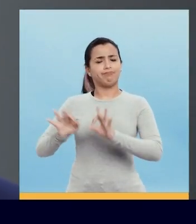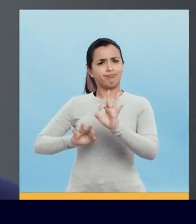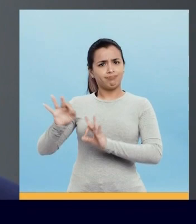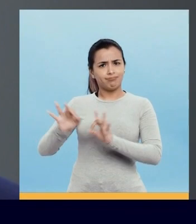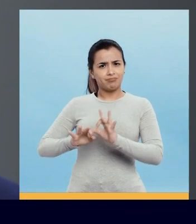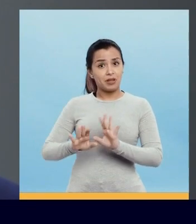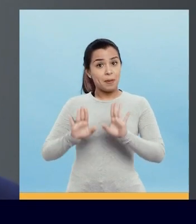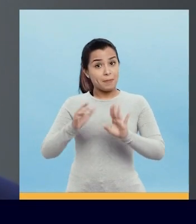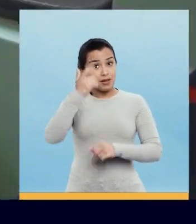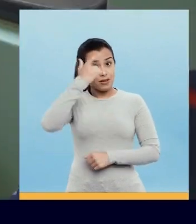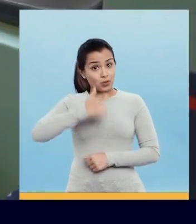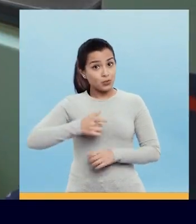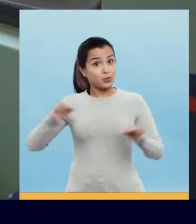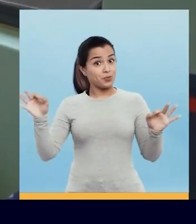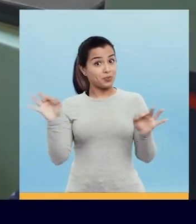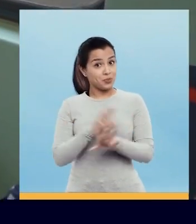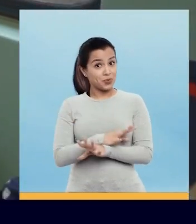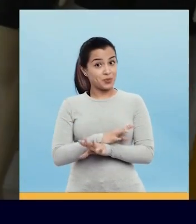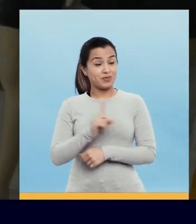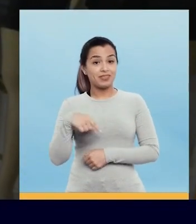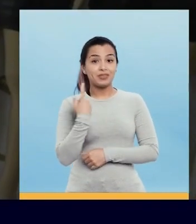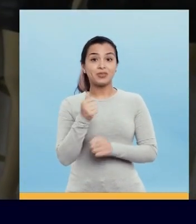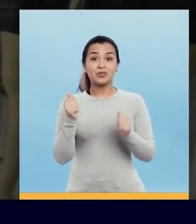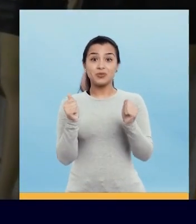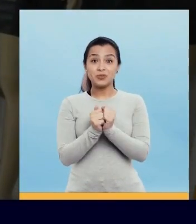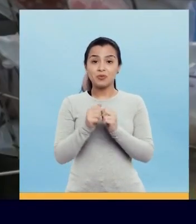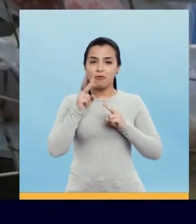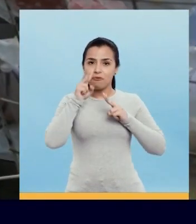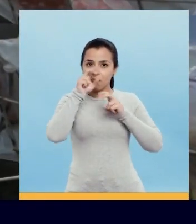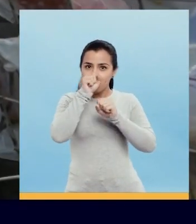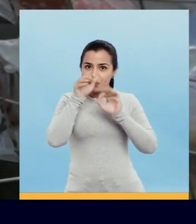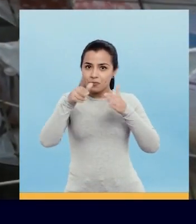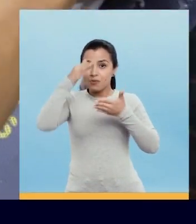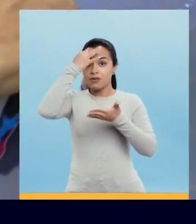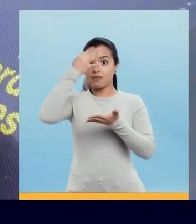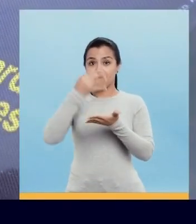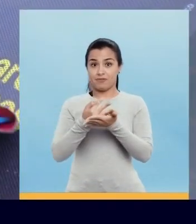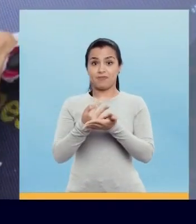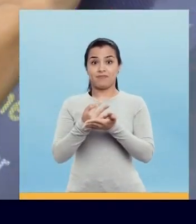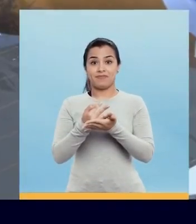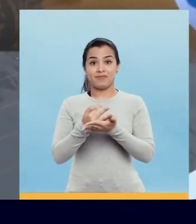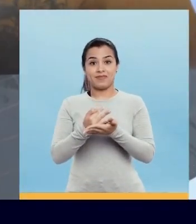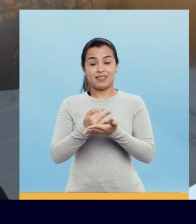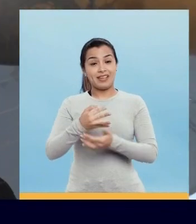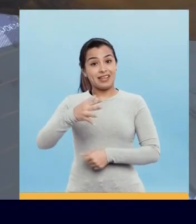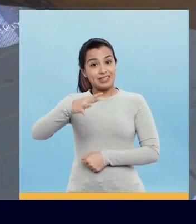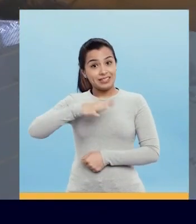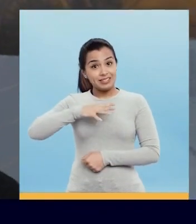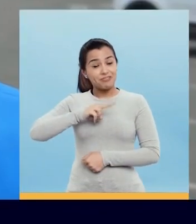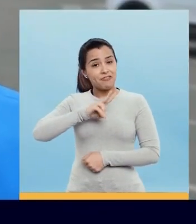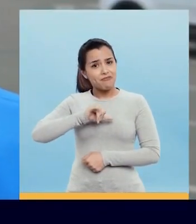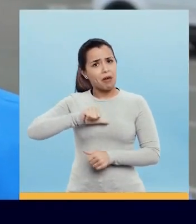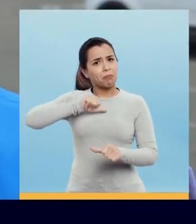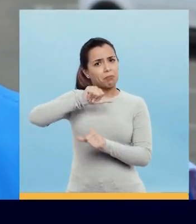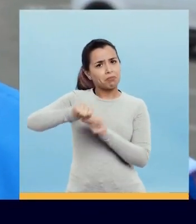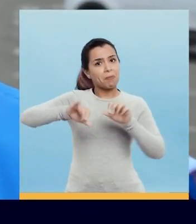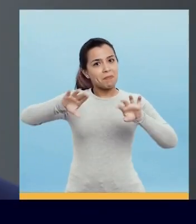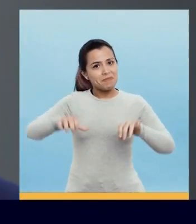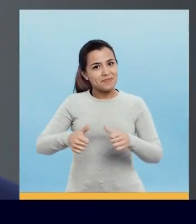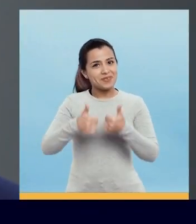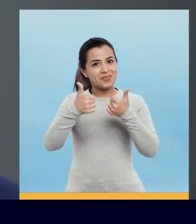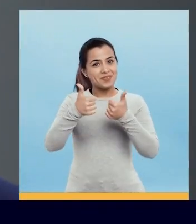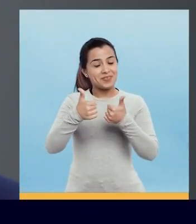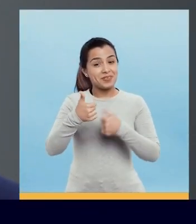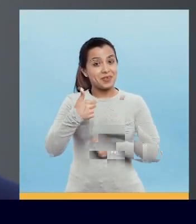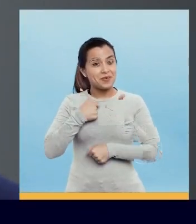Mas eu estou preparado. Juntos, com força, foco e fé. Nossa cidade vai seguir mudando para melhor. Eu